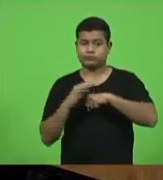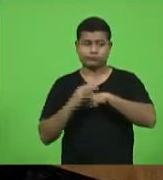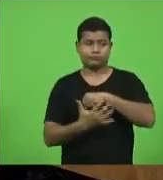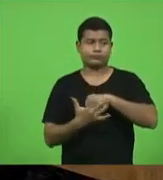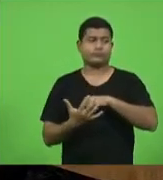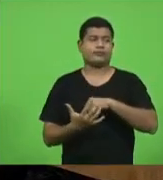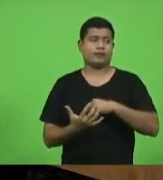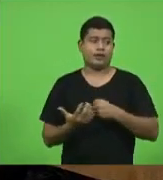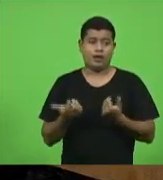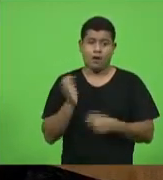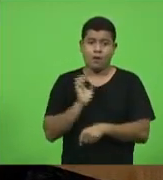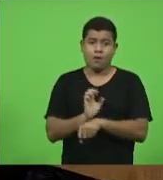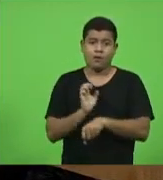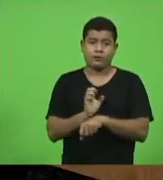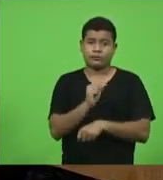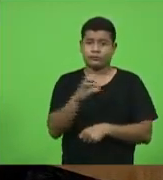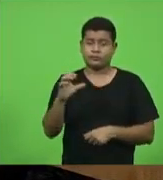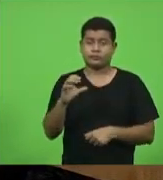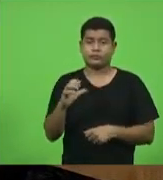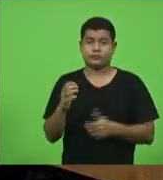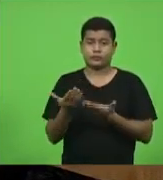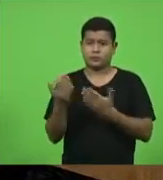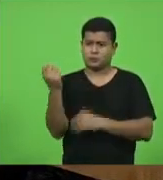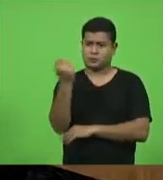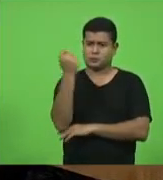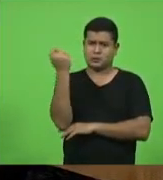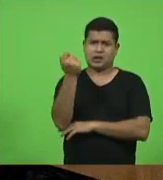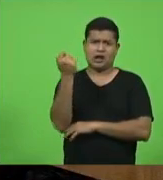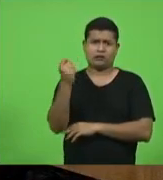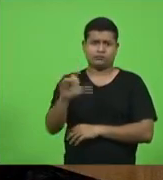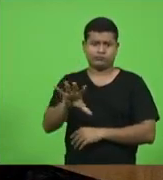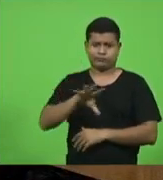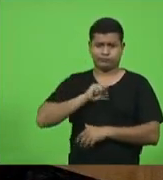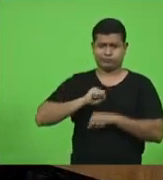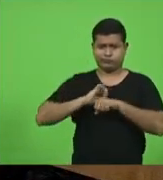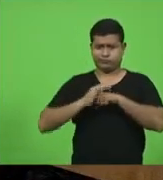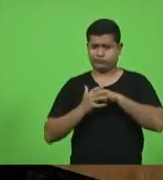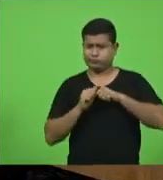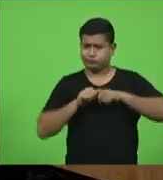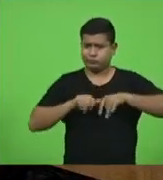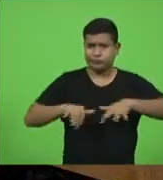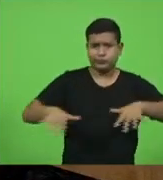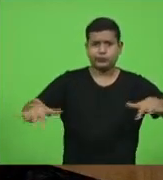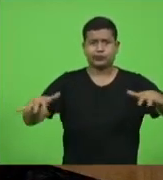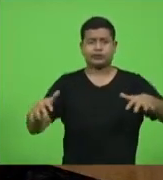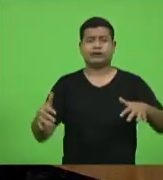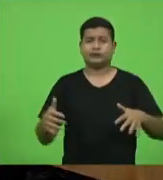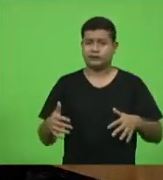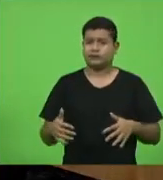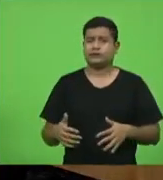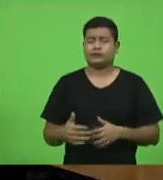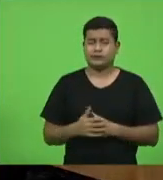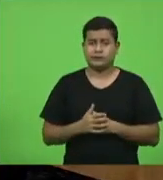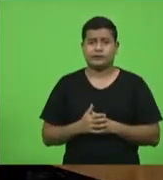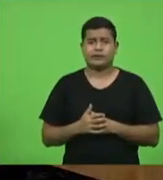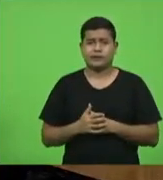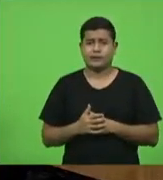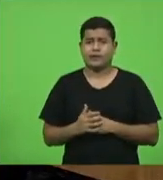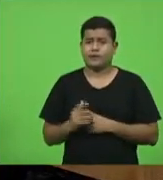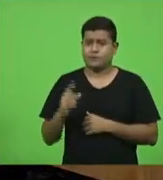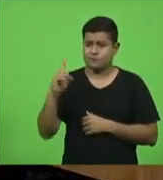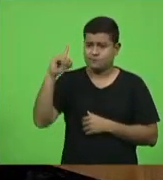Catarina o agravamento do contágio tem colocado o estado numa situação muito próxima